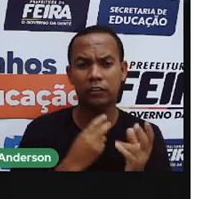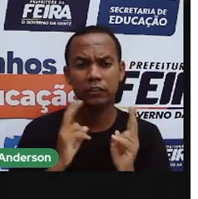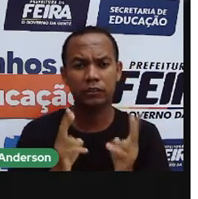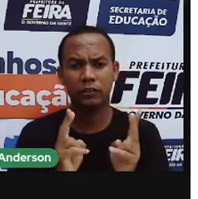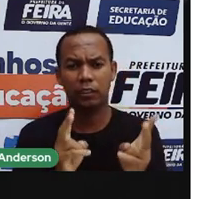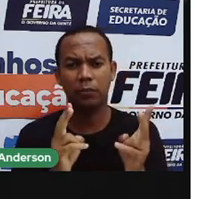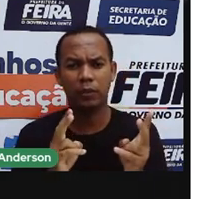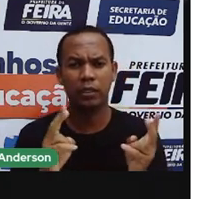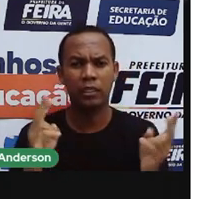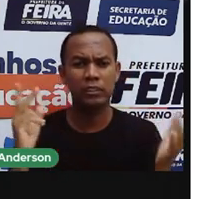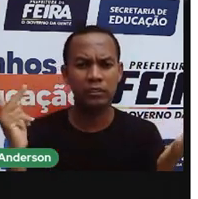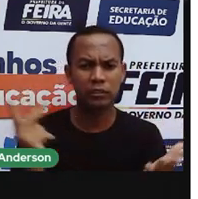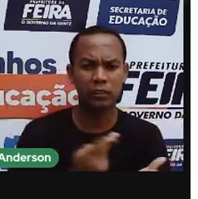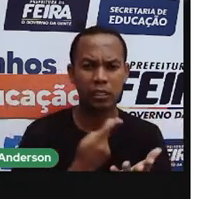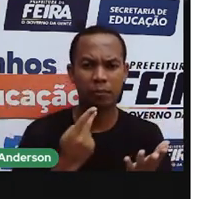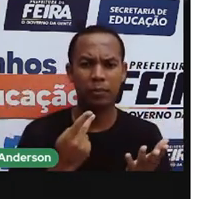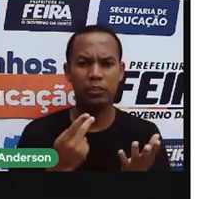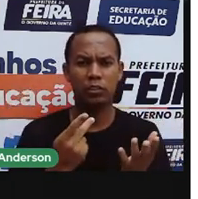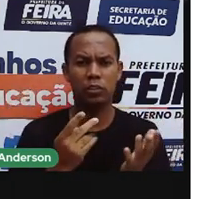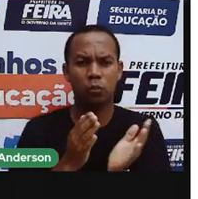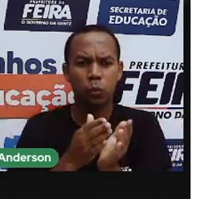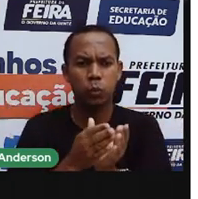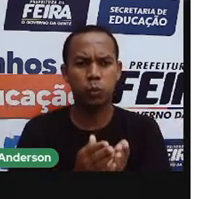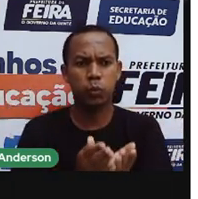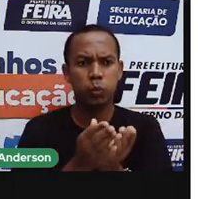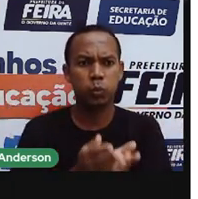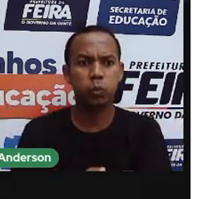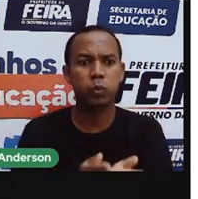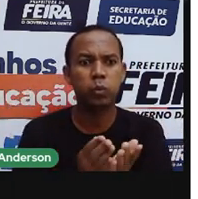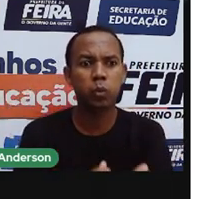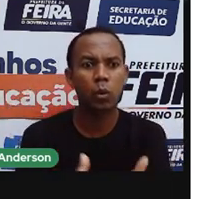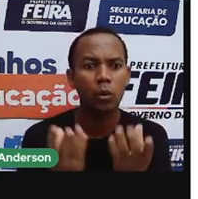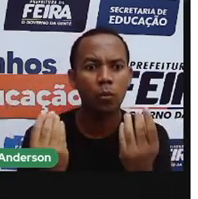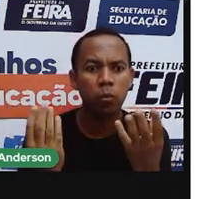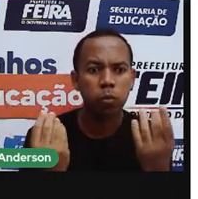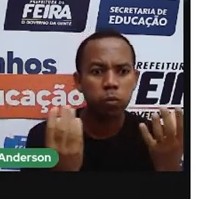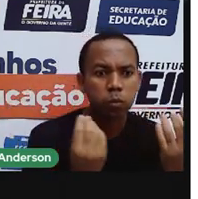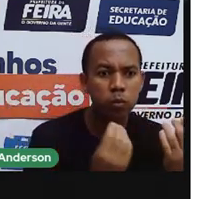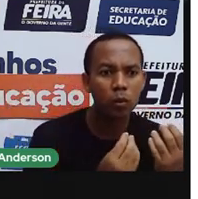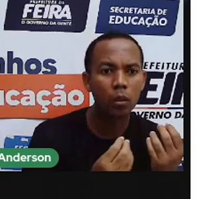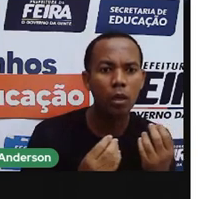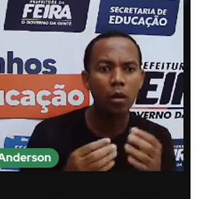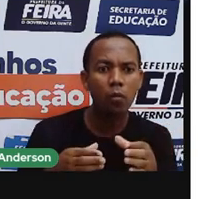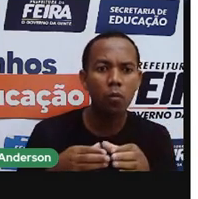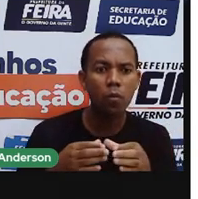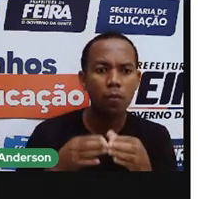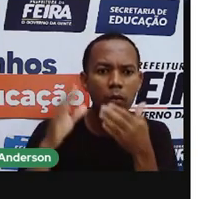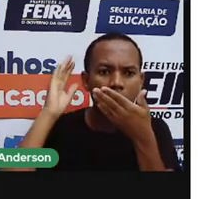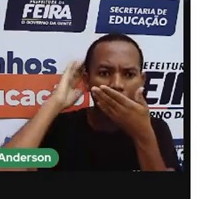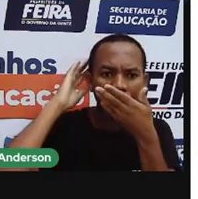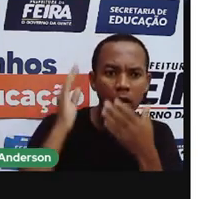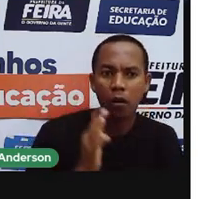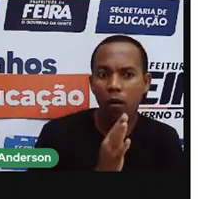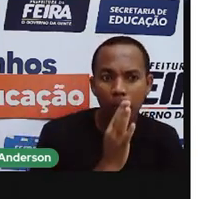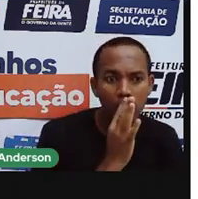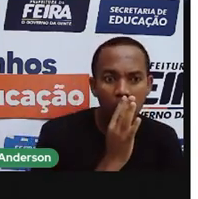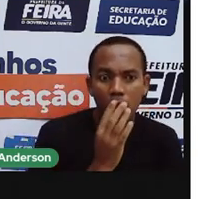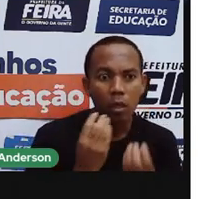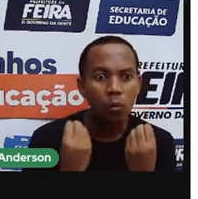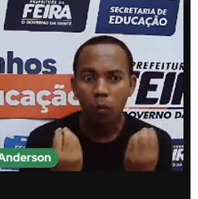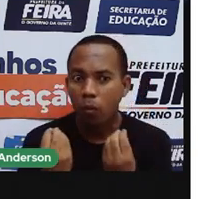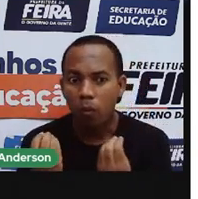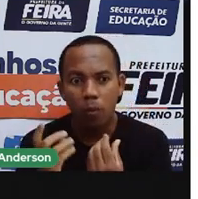chegam essas embarcações, esses navios, tá? E aí, eles, meu Deus, o que é isso? O que está acontecendo? Quem são essas